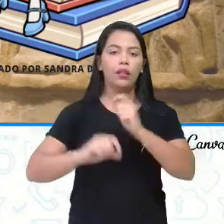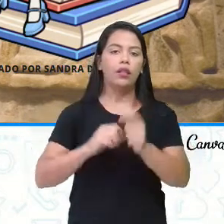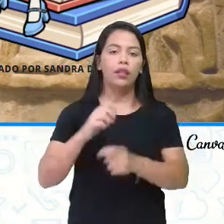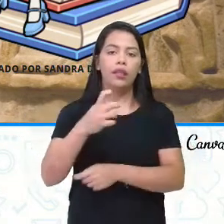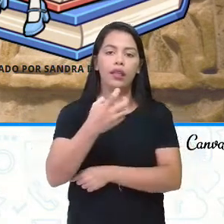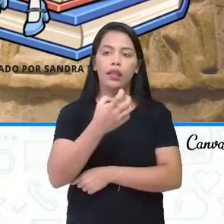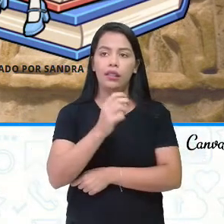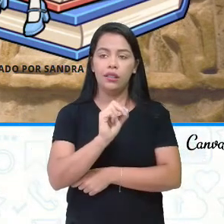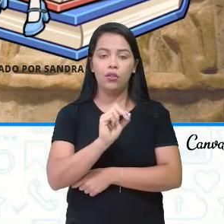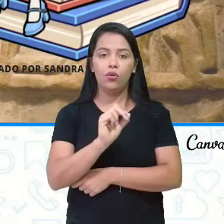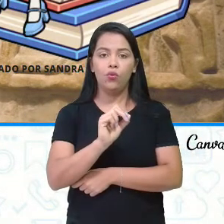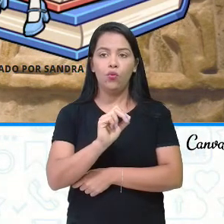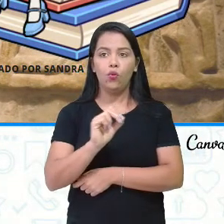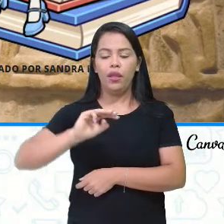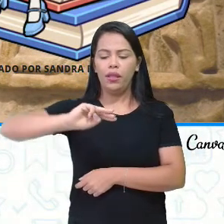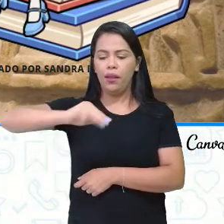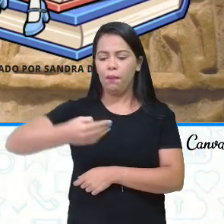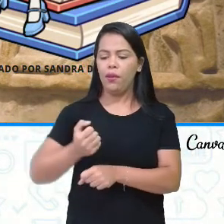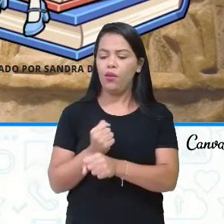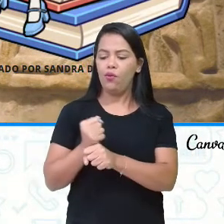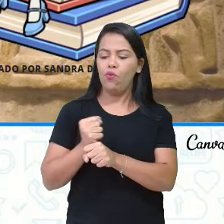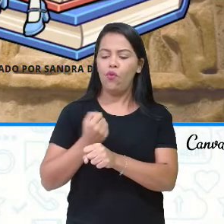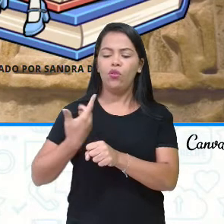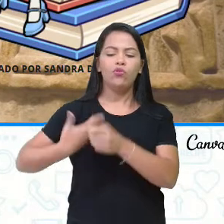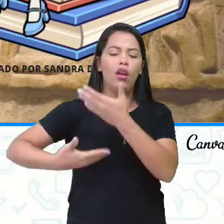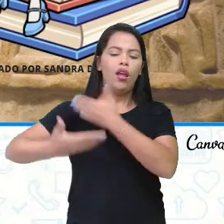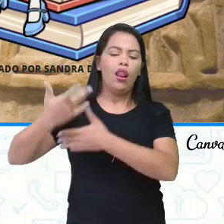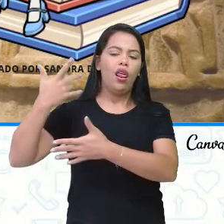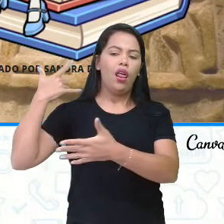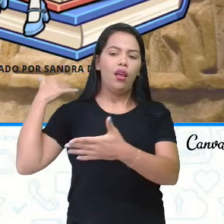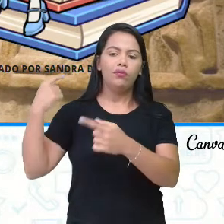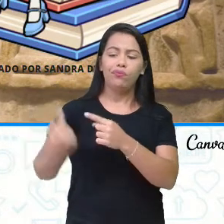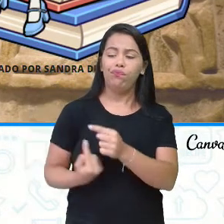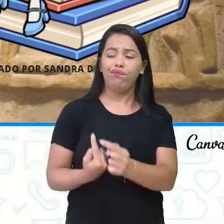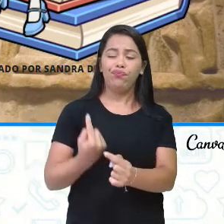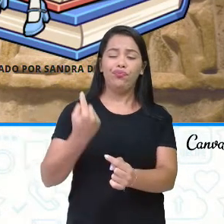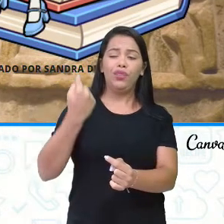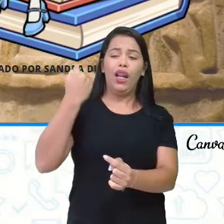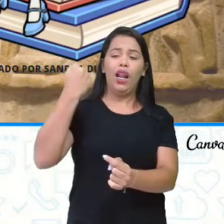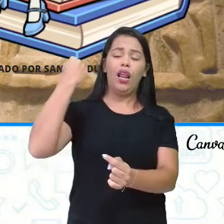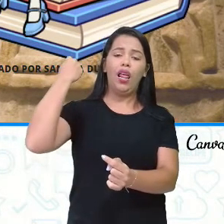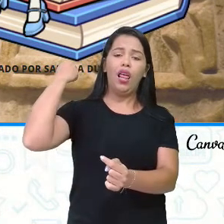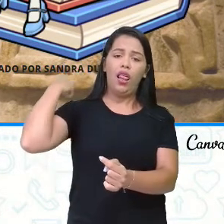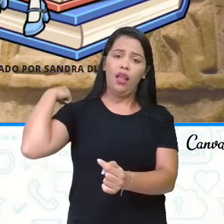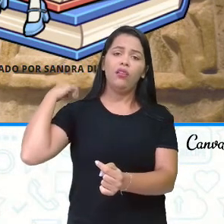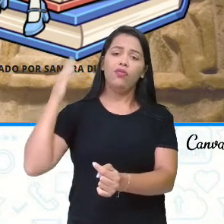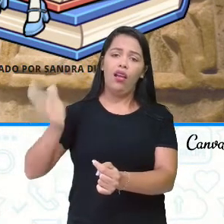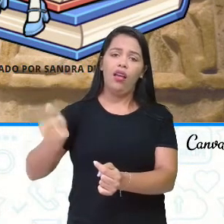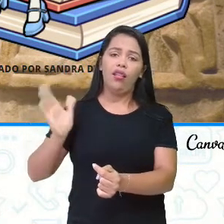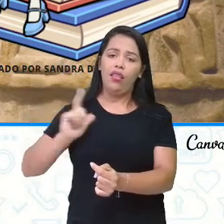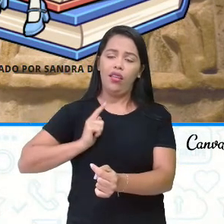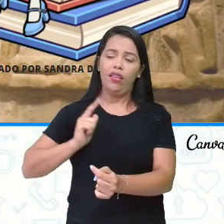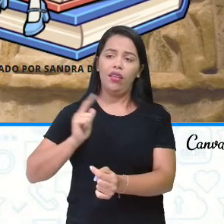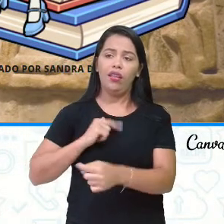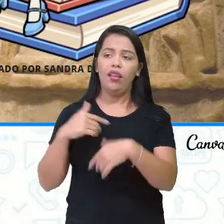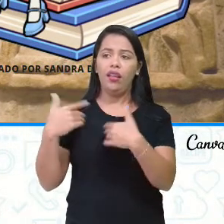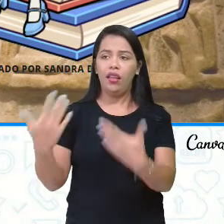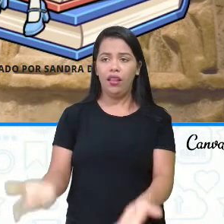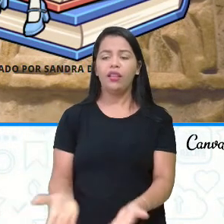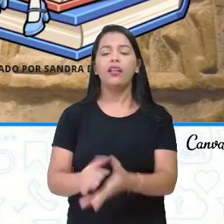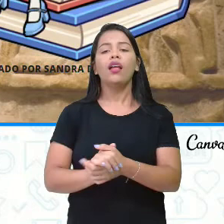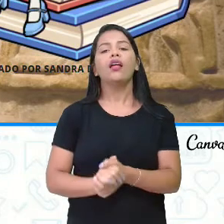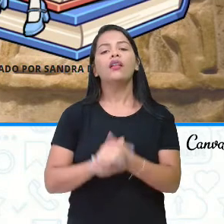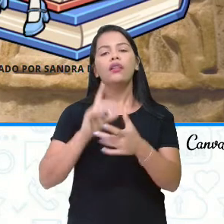mil anos, quer dizer, desde os homens e mulheres das cavernas. Então, assentamentos e